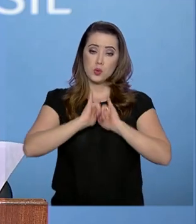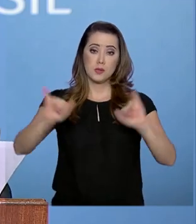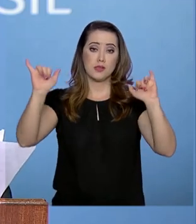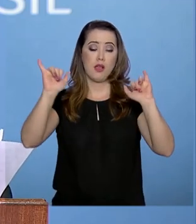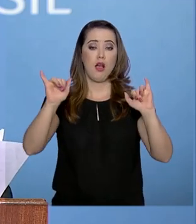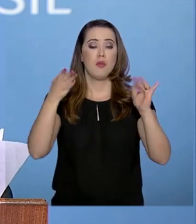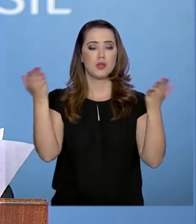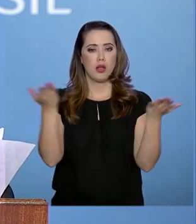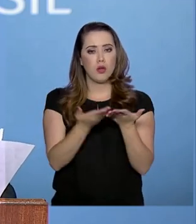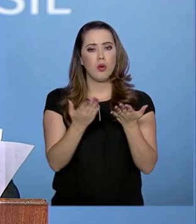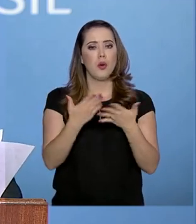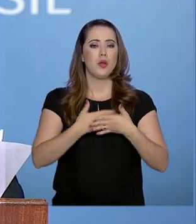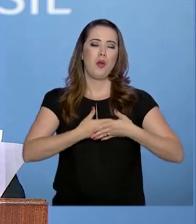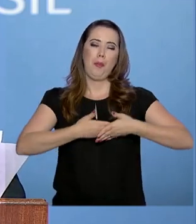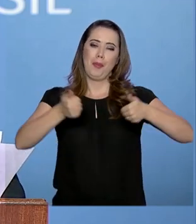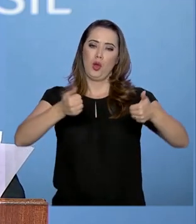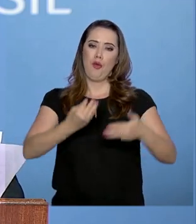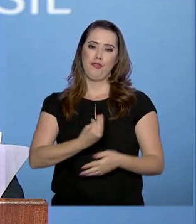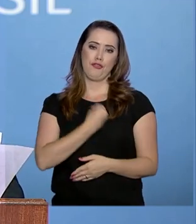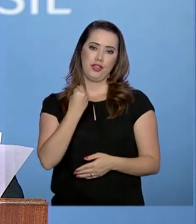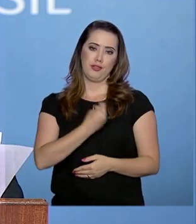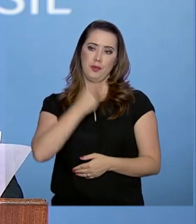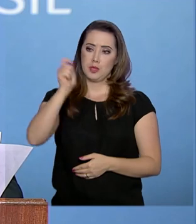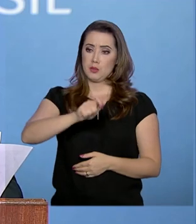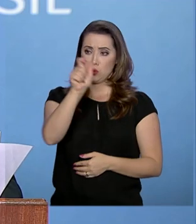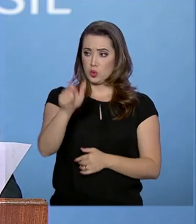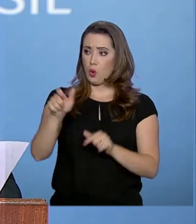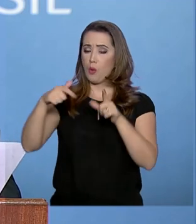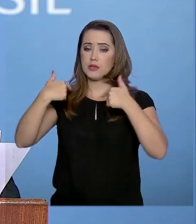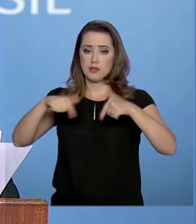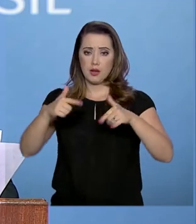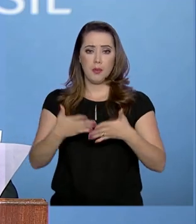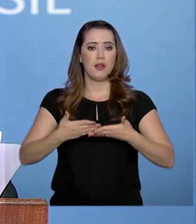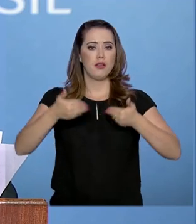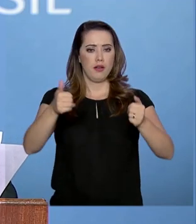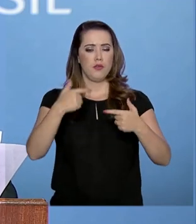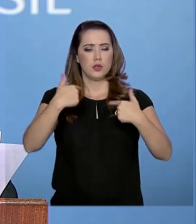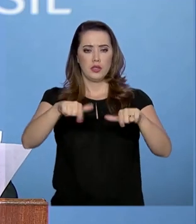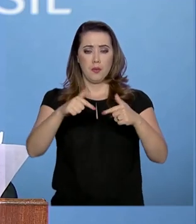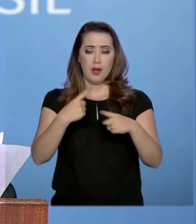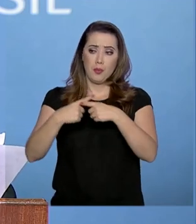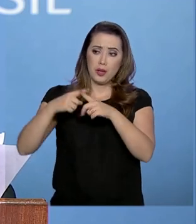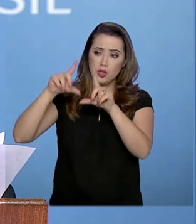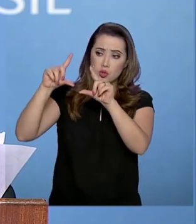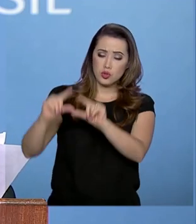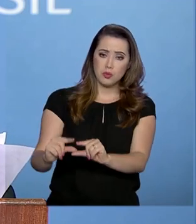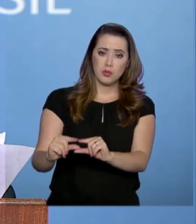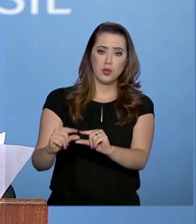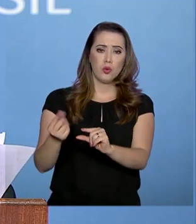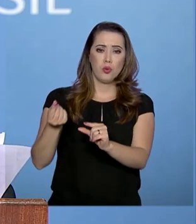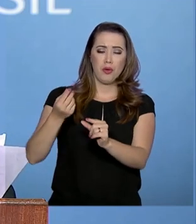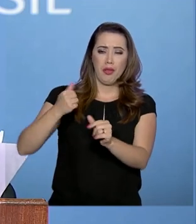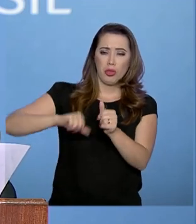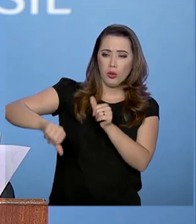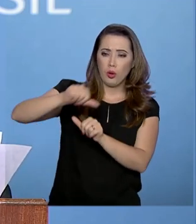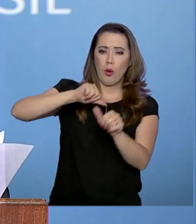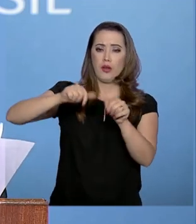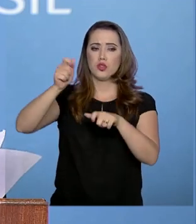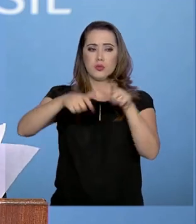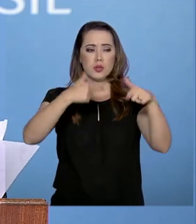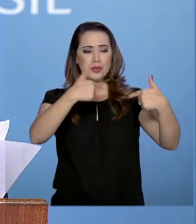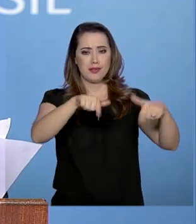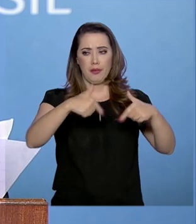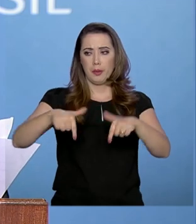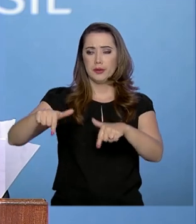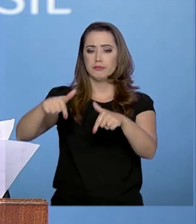melhora a vida do trabalhador e eleva a produtividade no emprego ao reduzir a elevada rotatividade no mercado